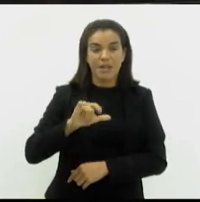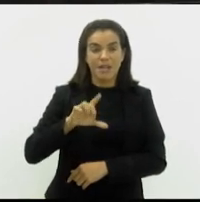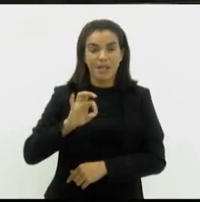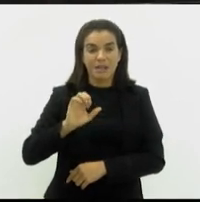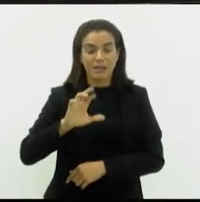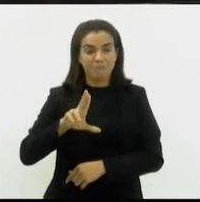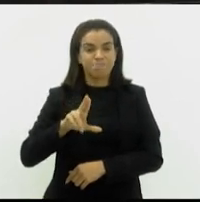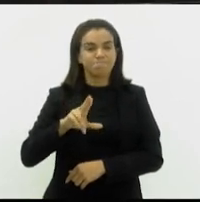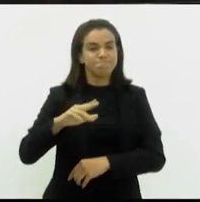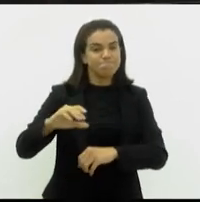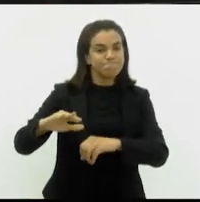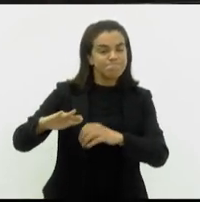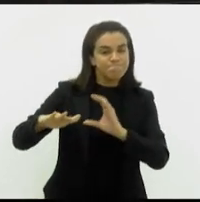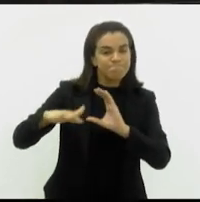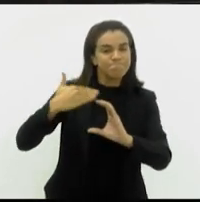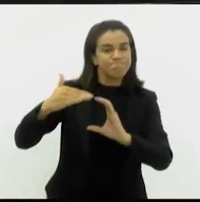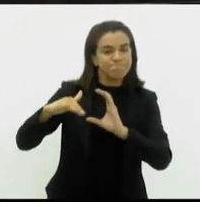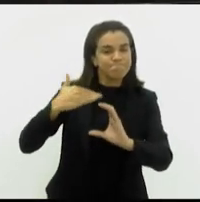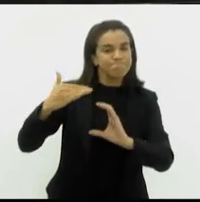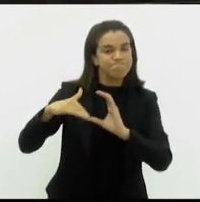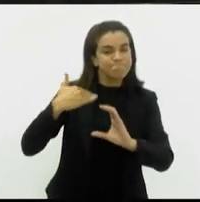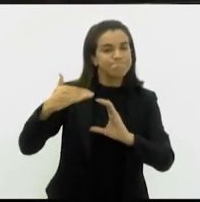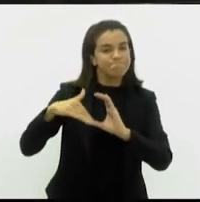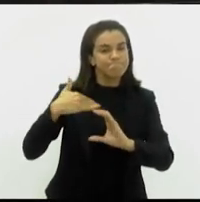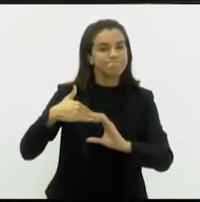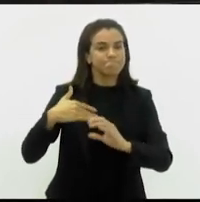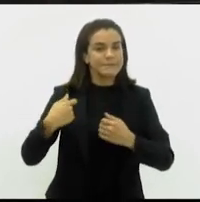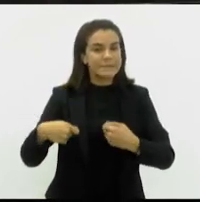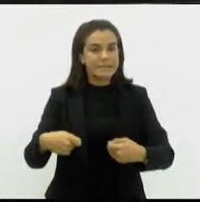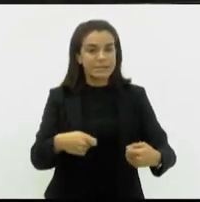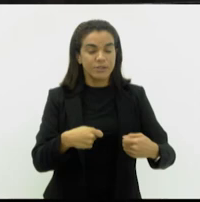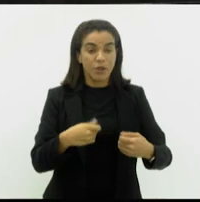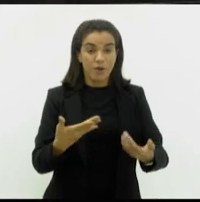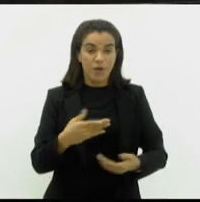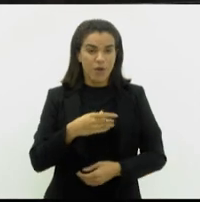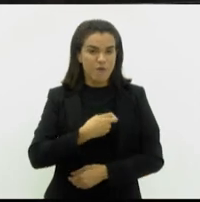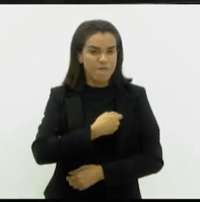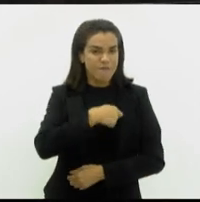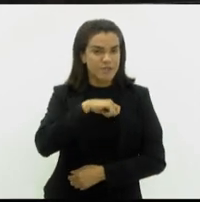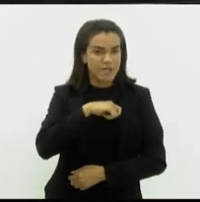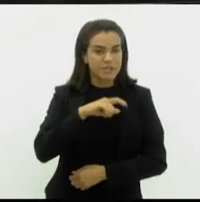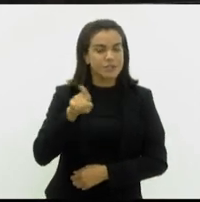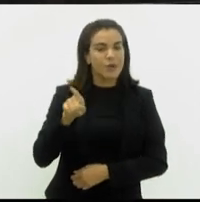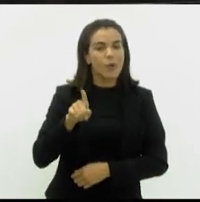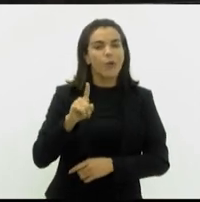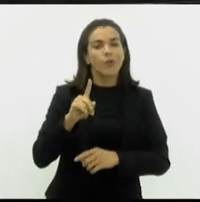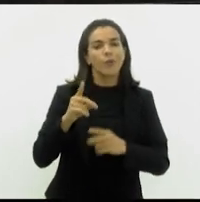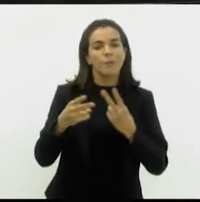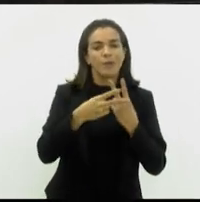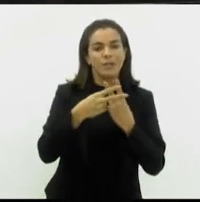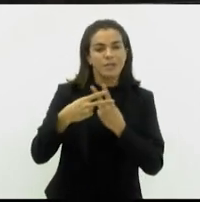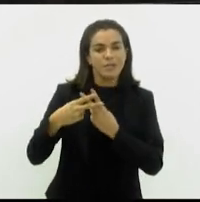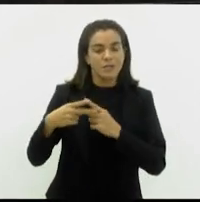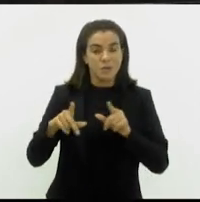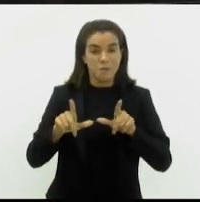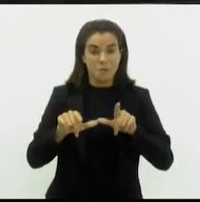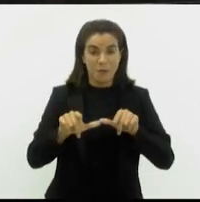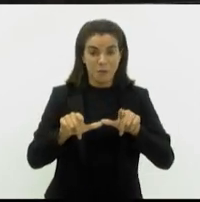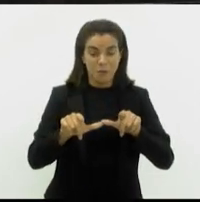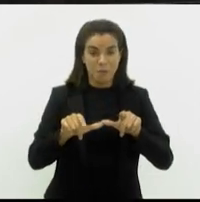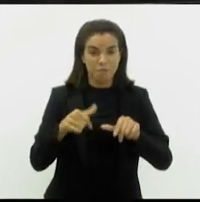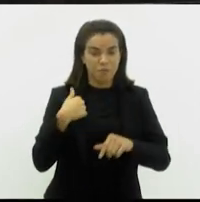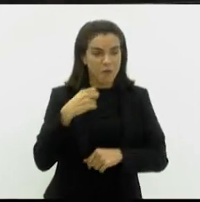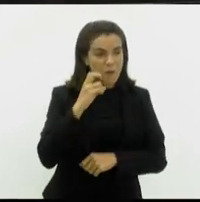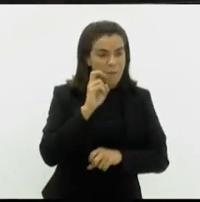demandas. Umas duas semanas atrás, fiz uma fiscalização no complexo de Bangu, onde costavam várias irregularidades que